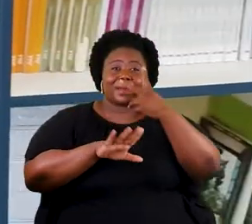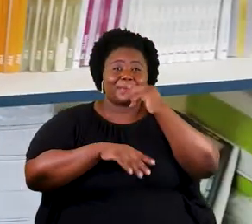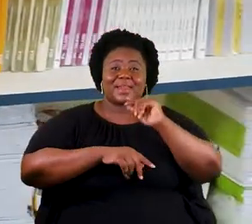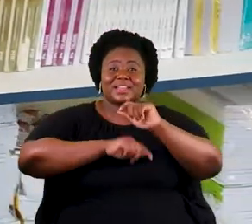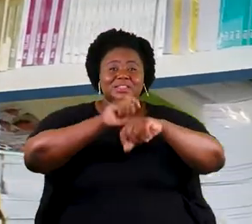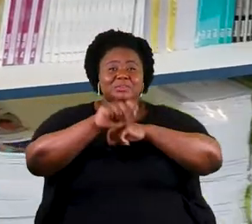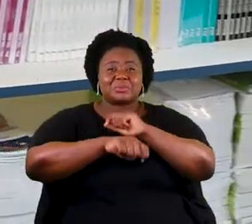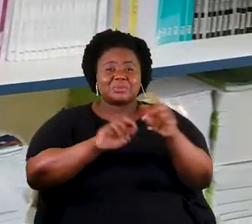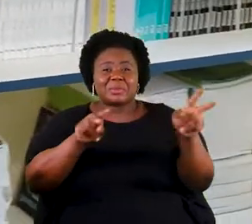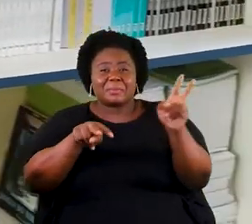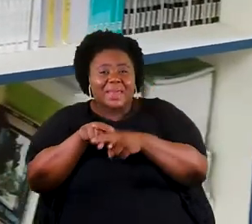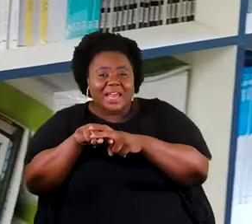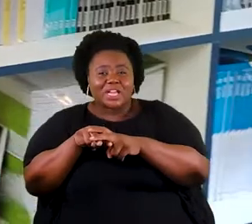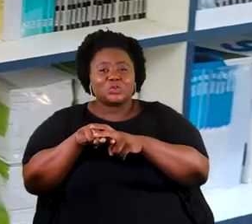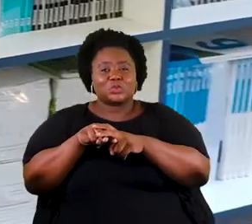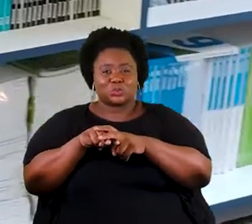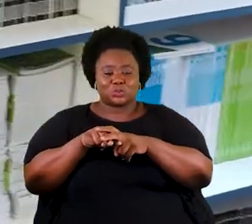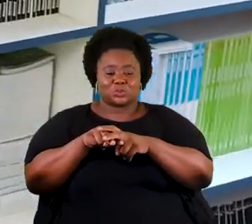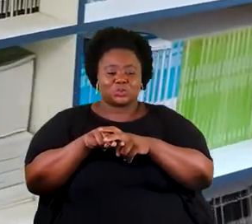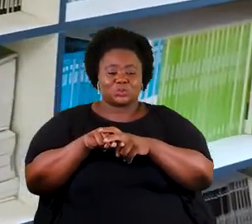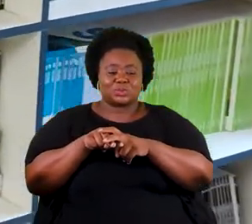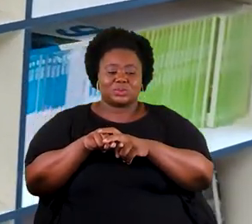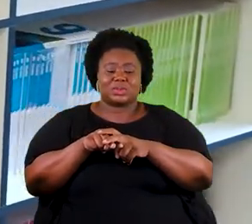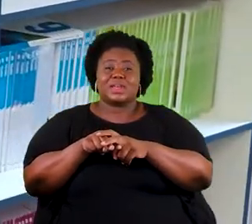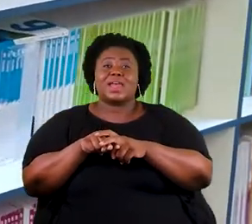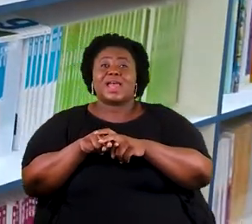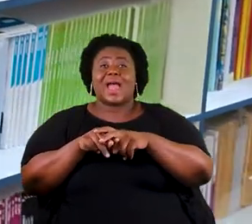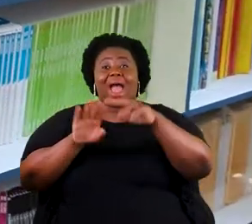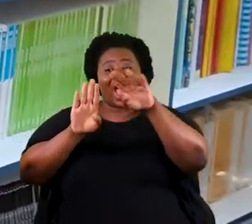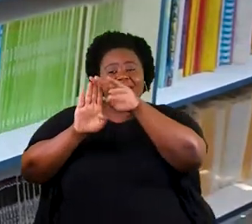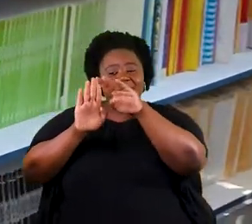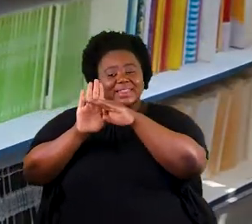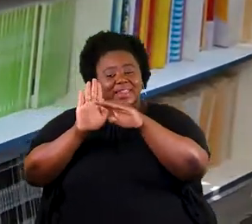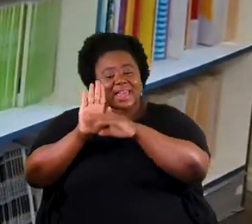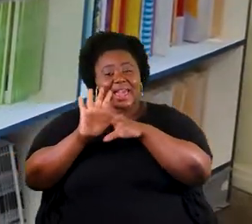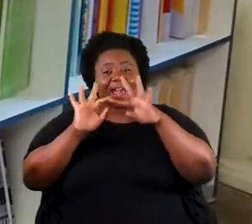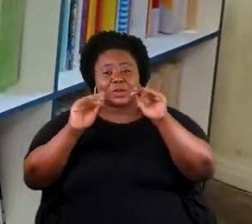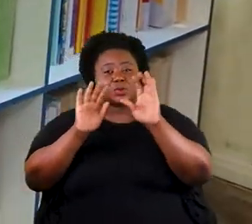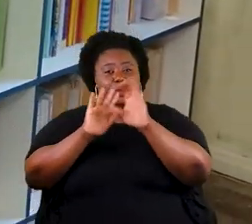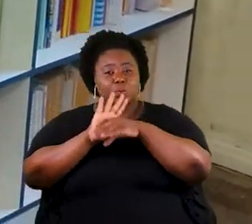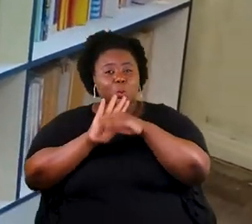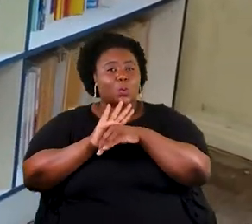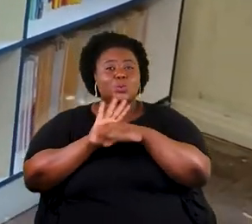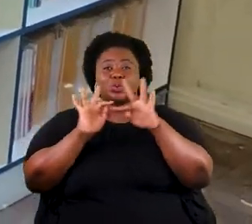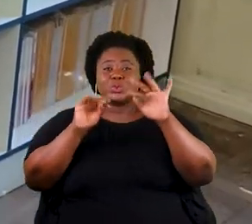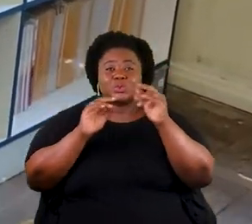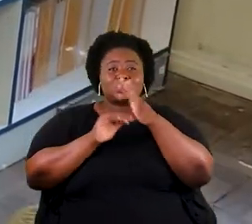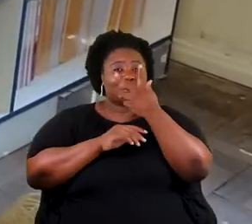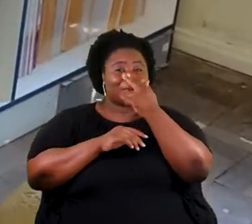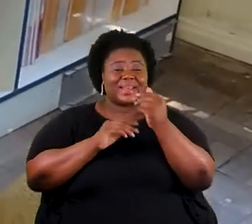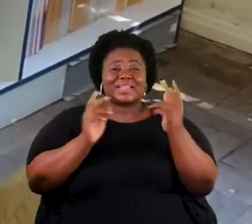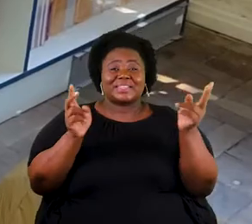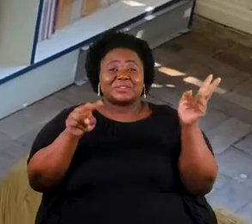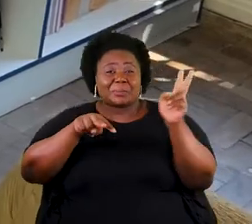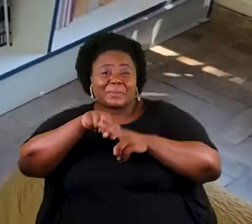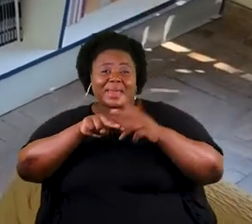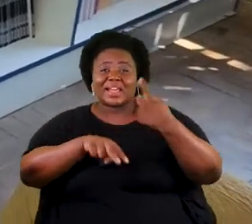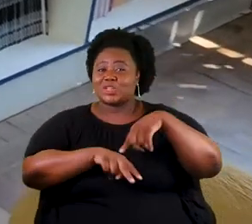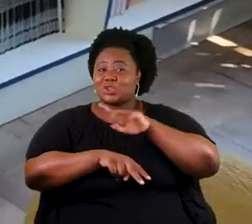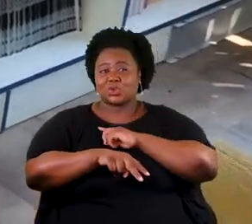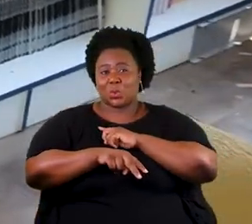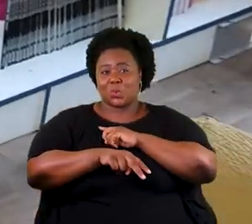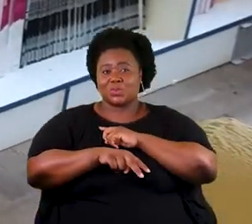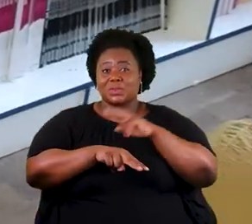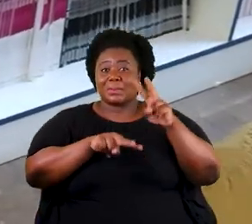são muito grandes. A tal BNCC, os currículos e os conteúdos são sufocantes. Eles não só